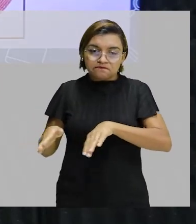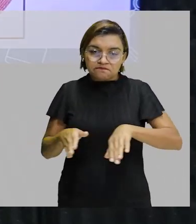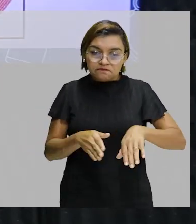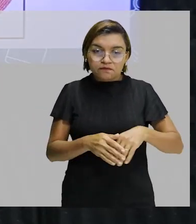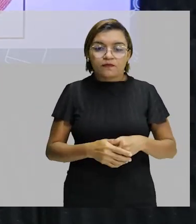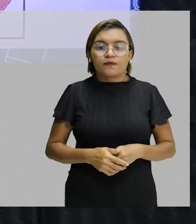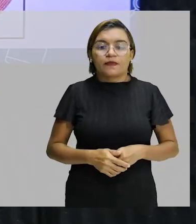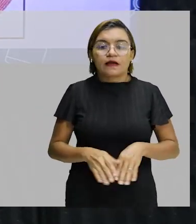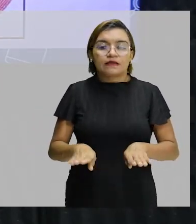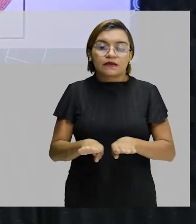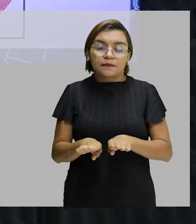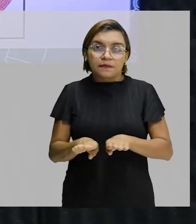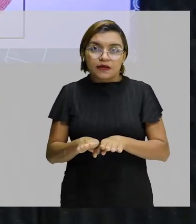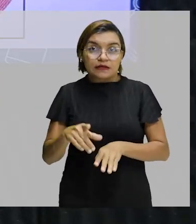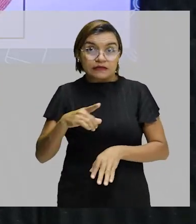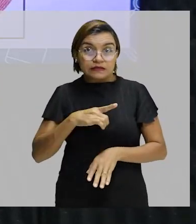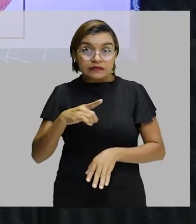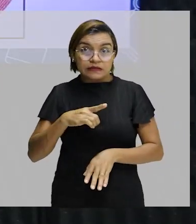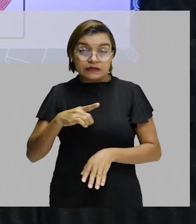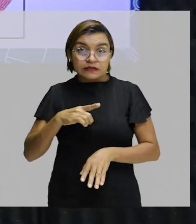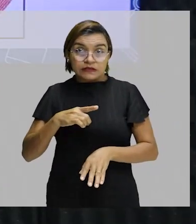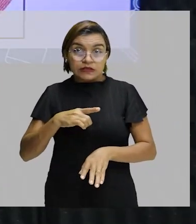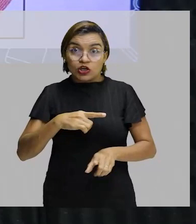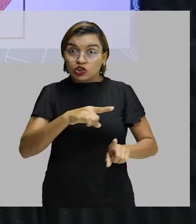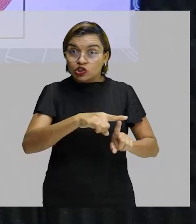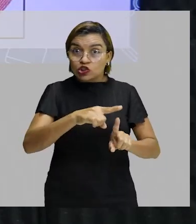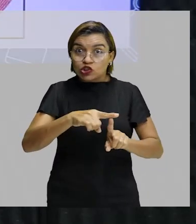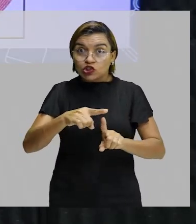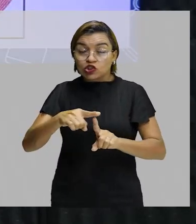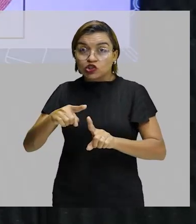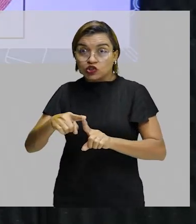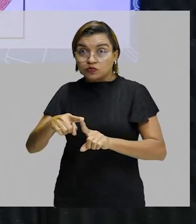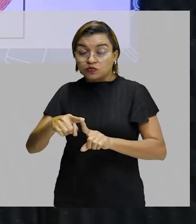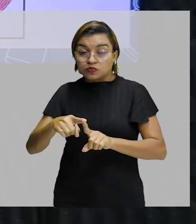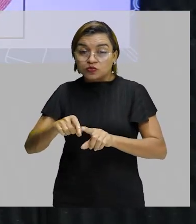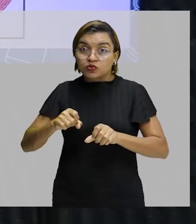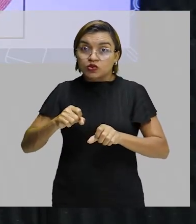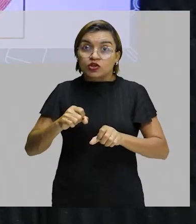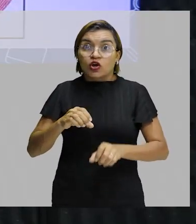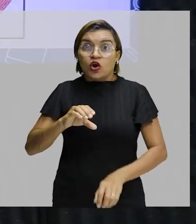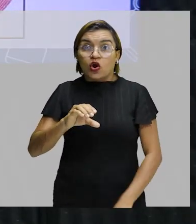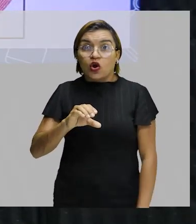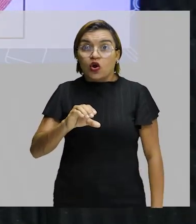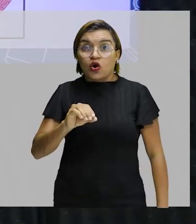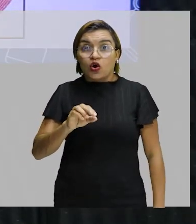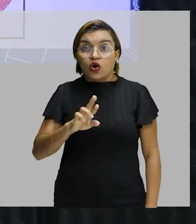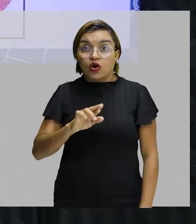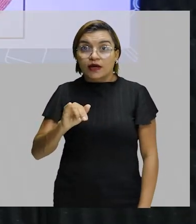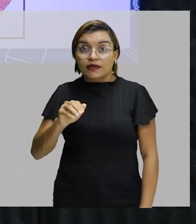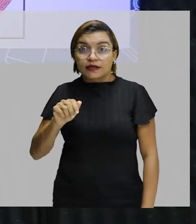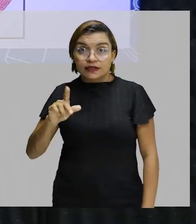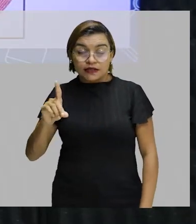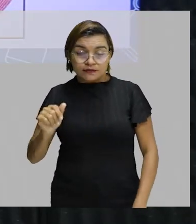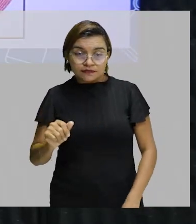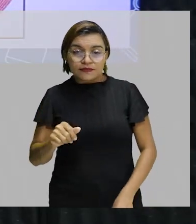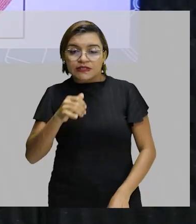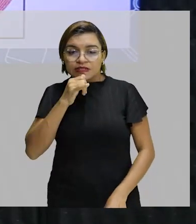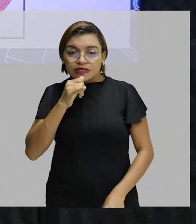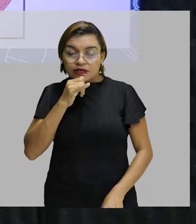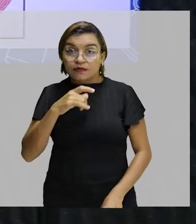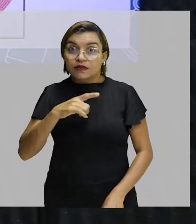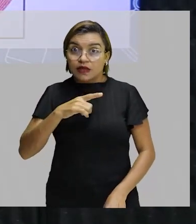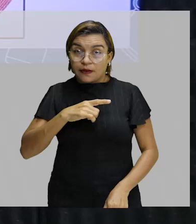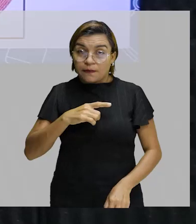das provas de corrida. Dentro desse espaço da pista de atletismo, existem as provas de